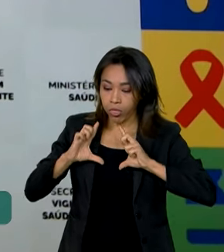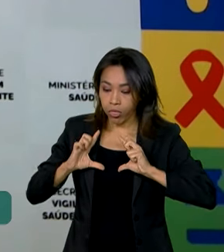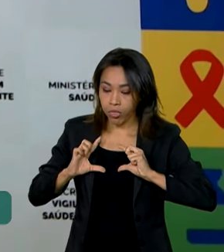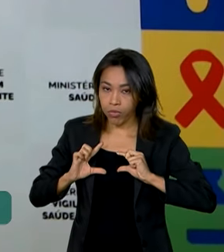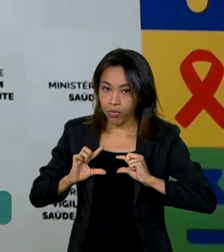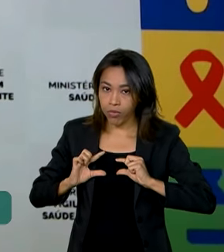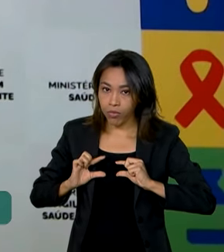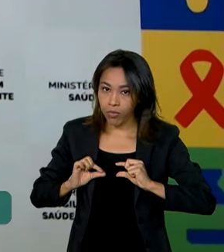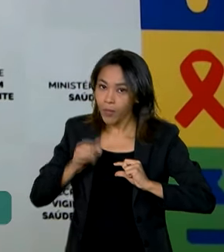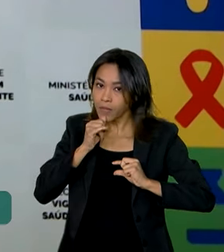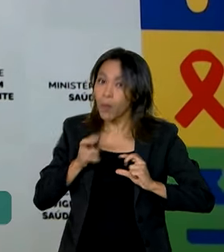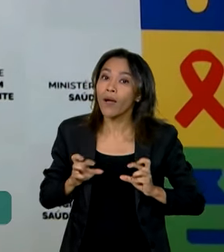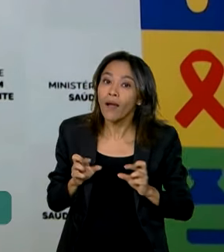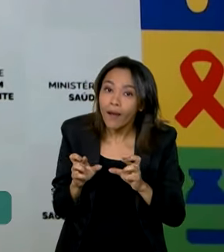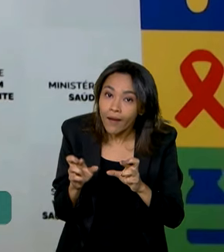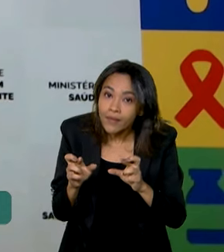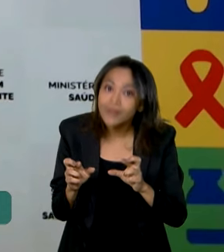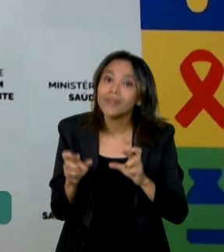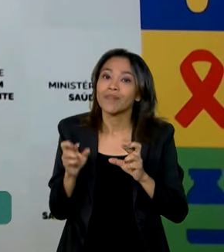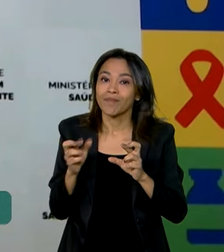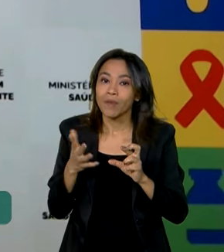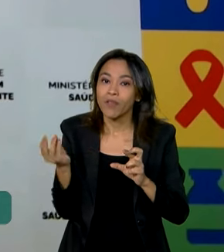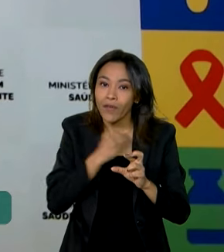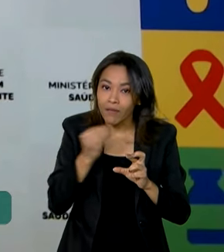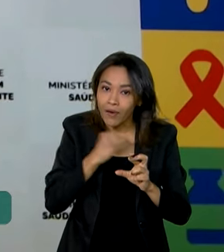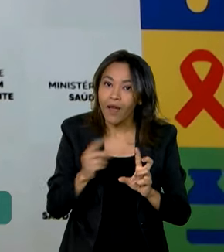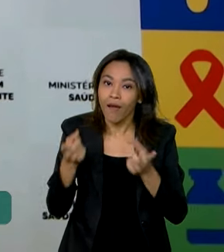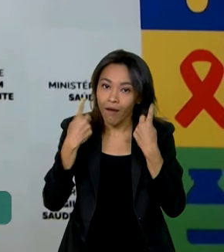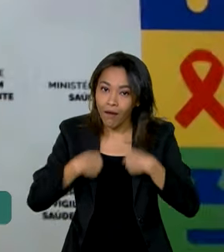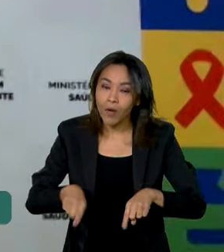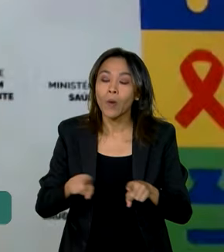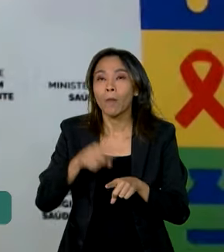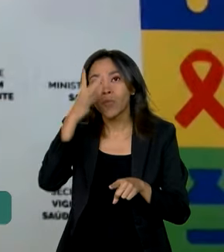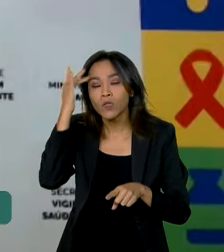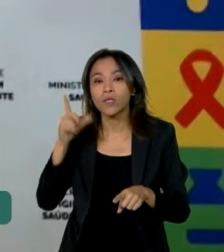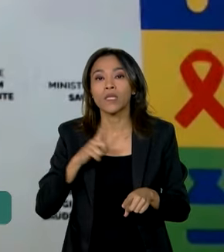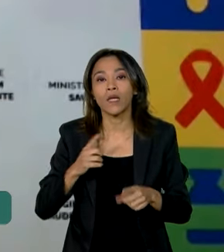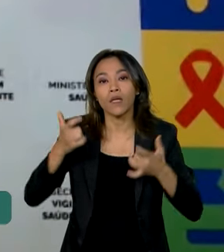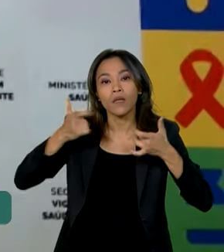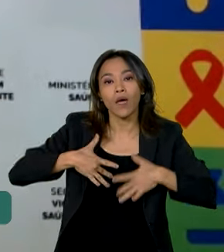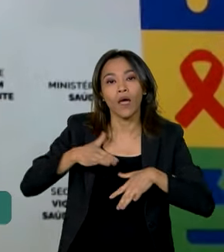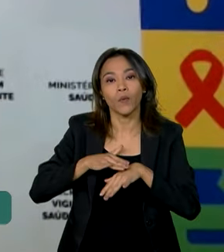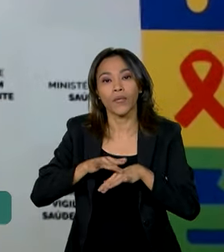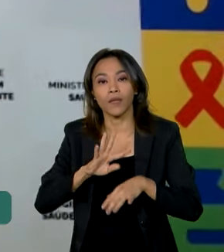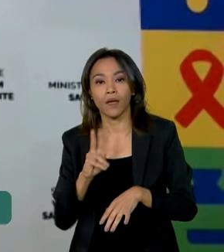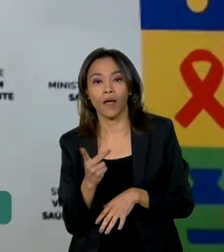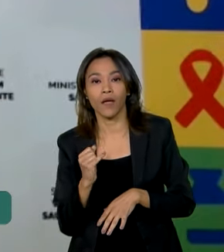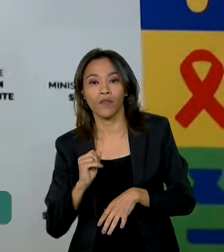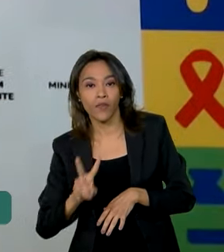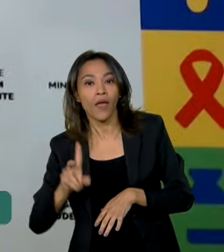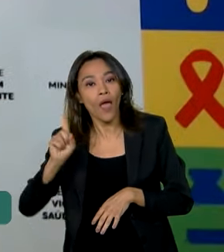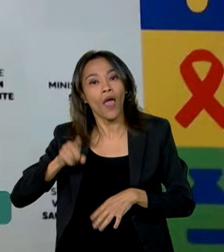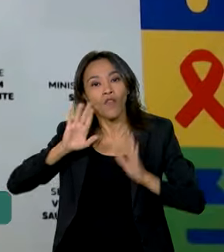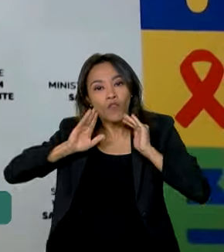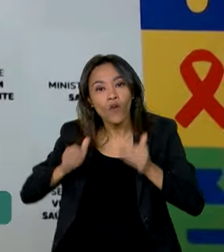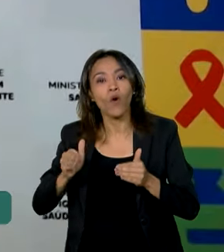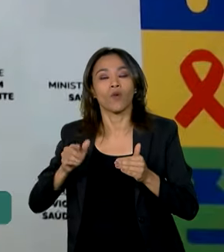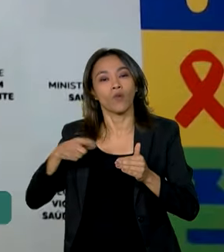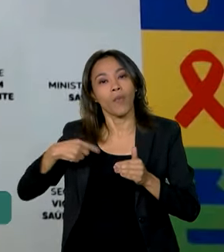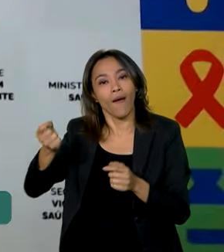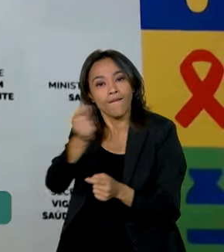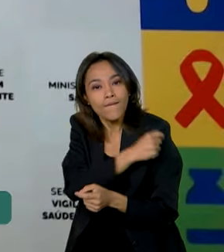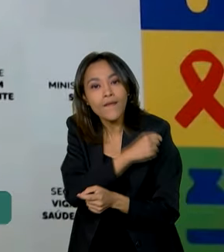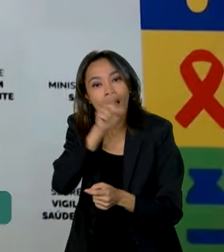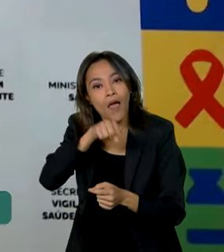tratando contra o câncer, pessoas vivendo com HIV, também são alvo dessa nossa campanha que a gente chama grupos